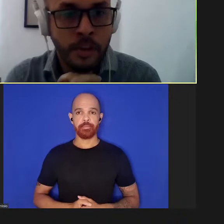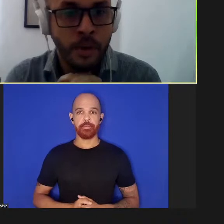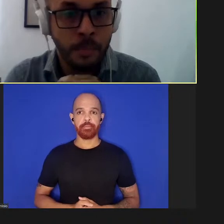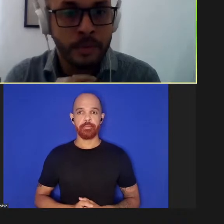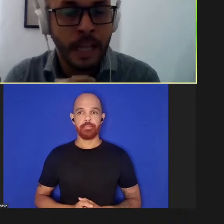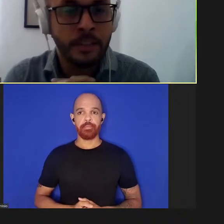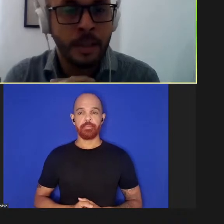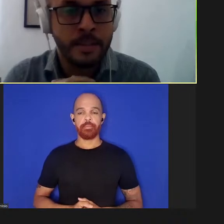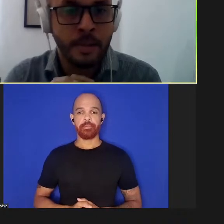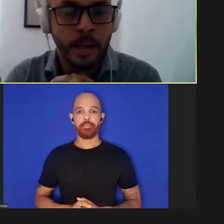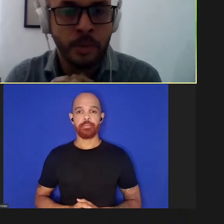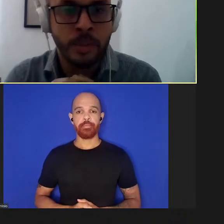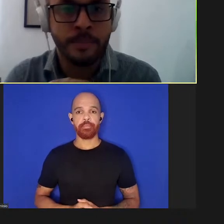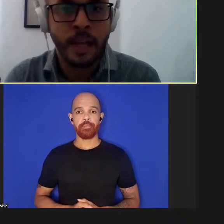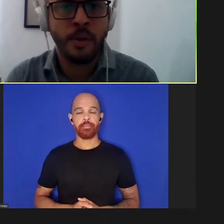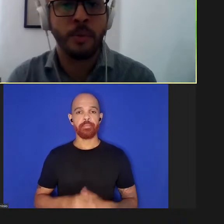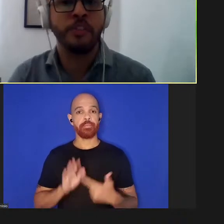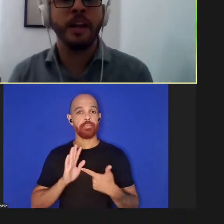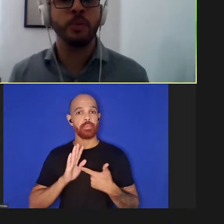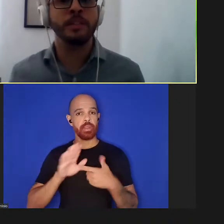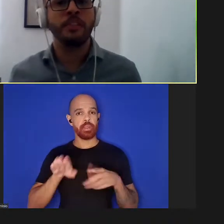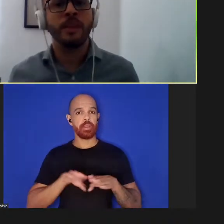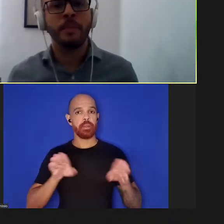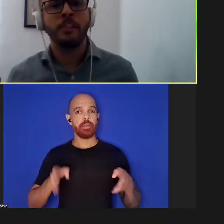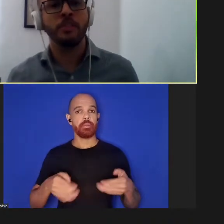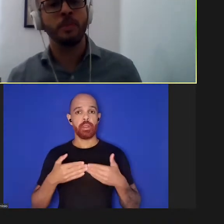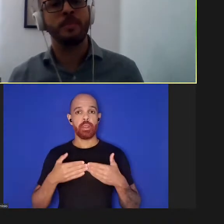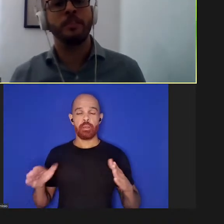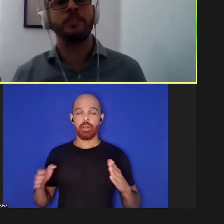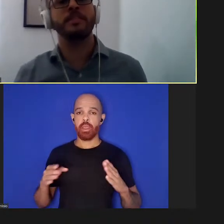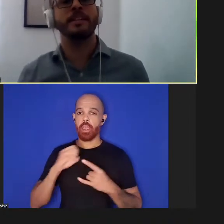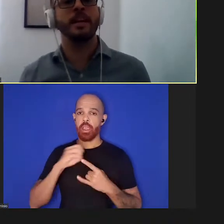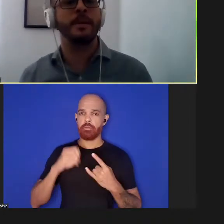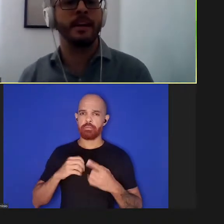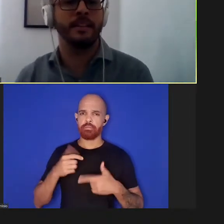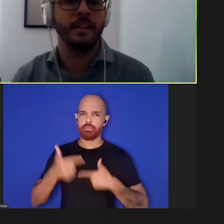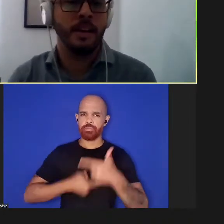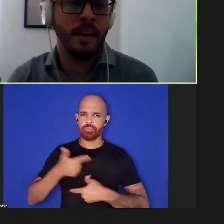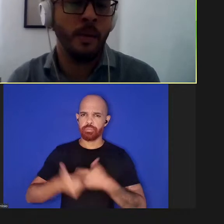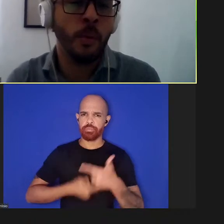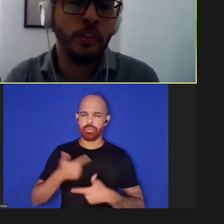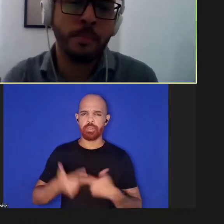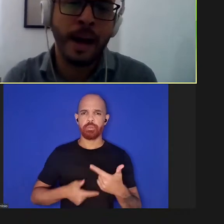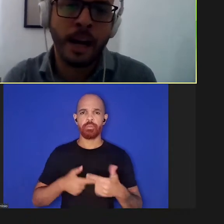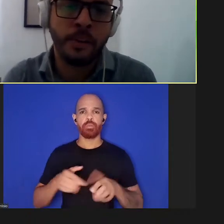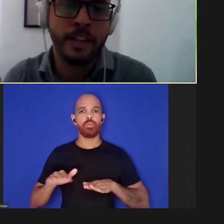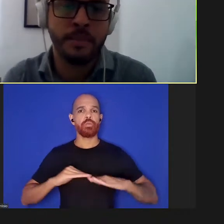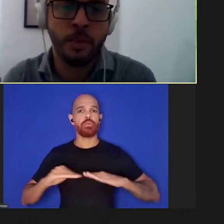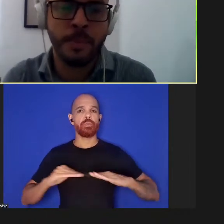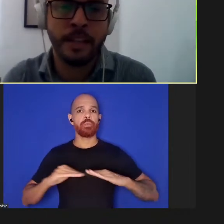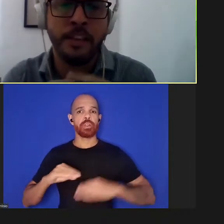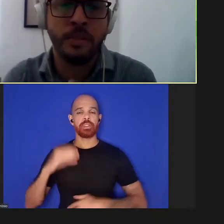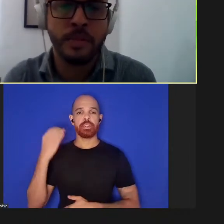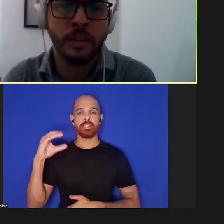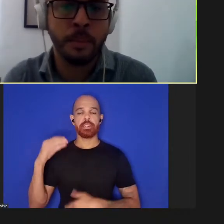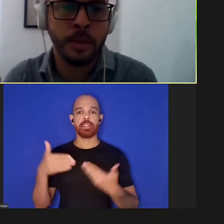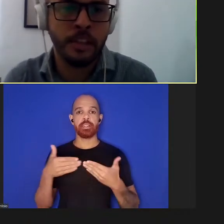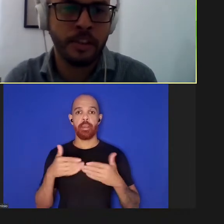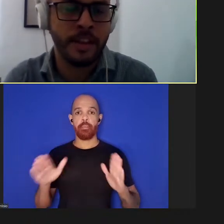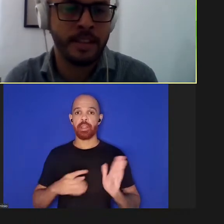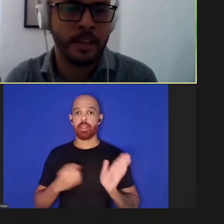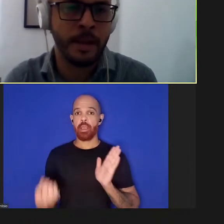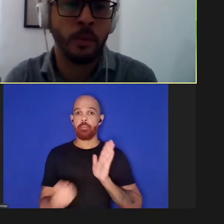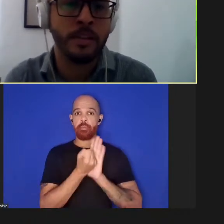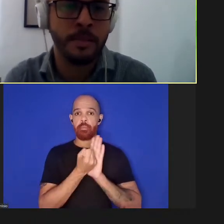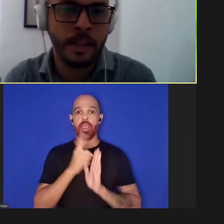Como já foi contado na mesa de abertura, a FIUGUNS vem atuando ativamente no movimento de ciência aberta. Um dos marcos desse movimento é a instituição da